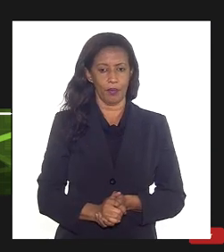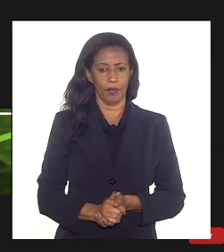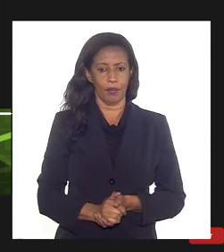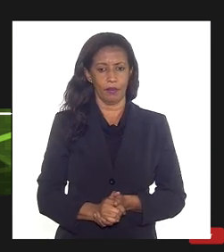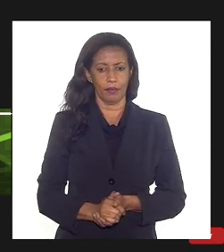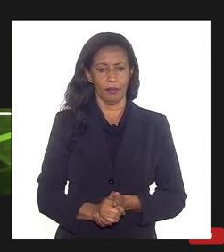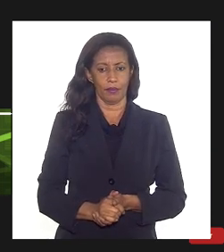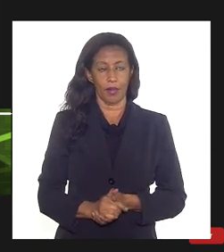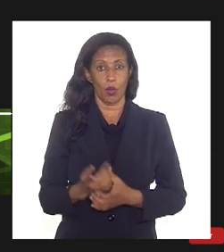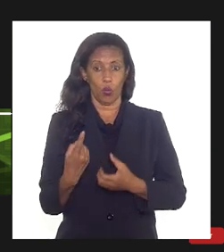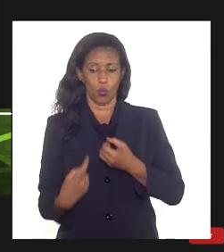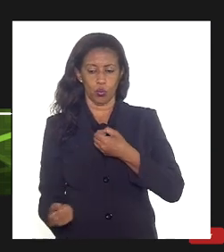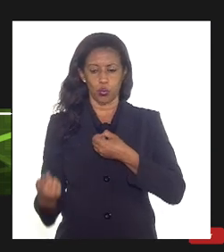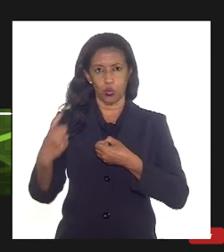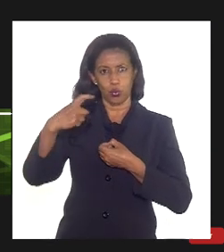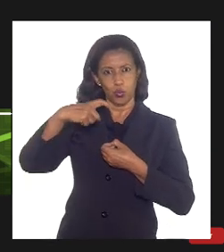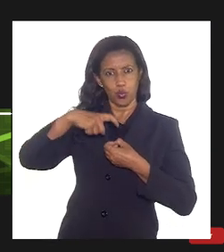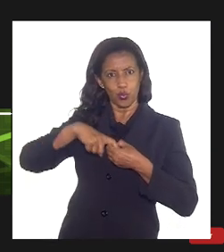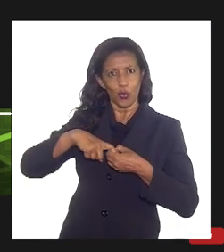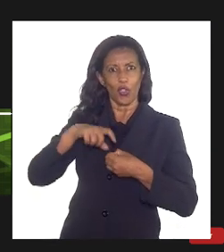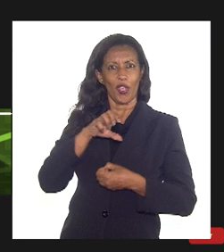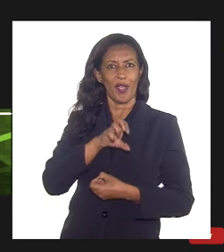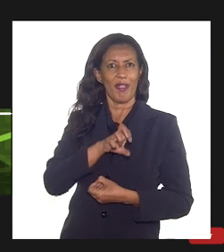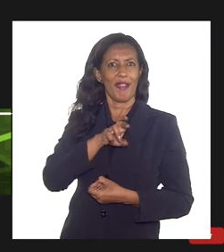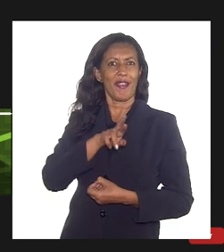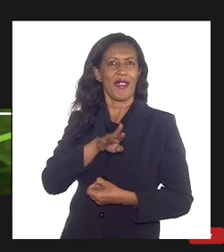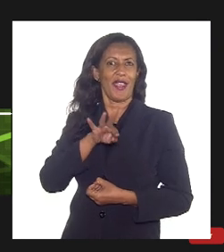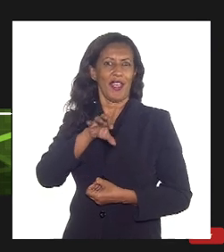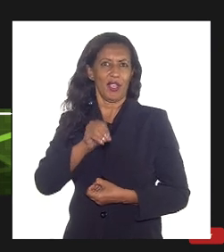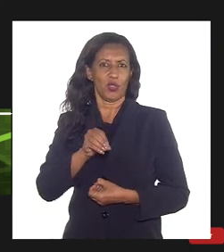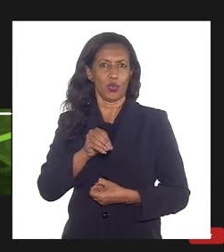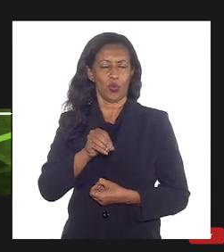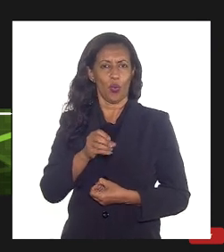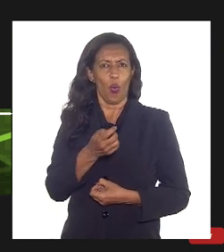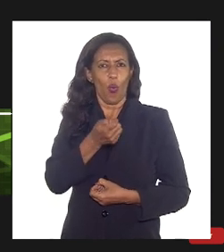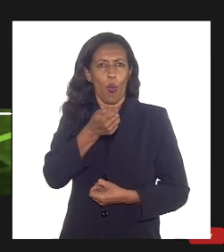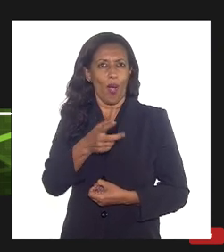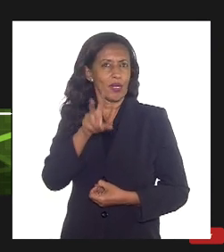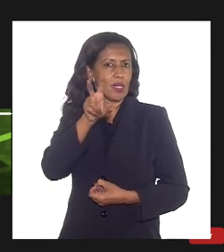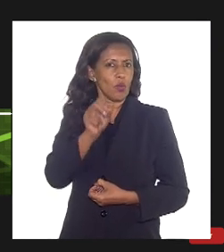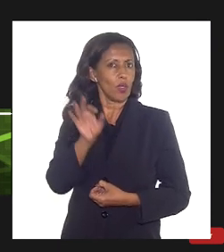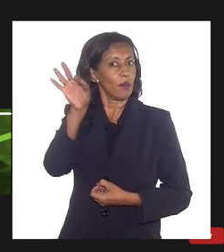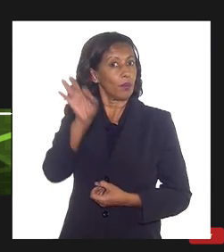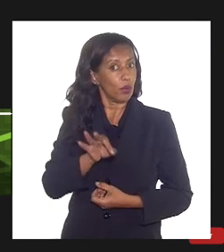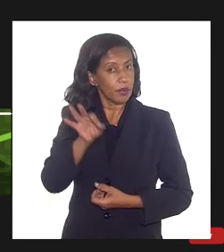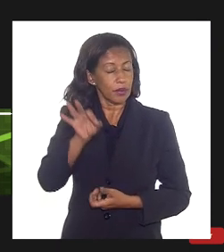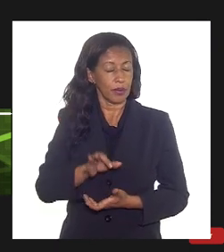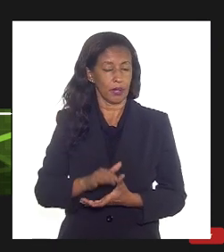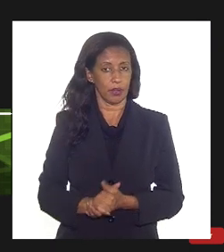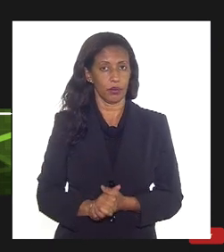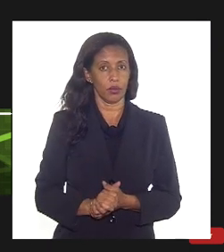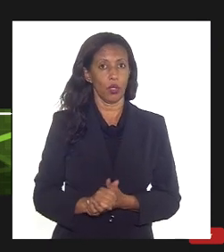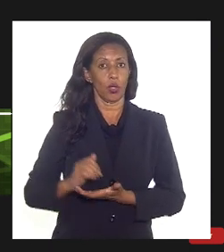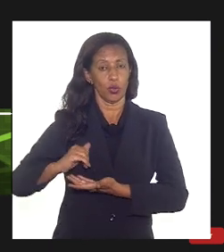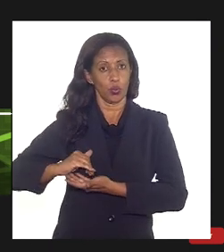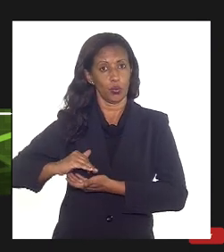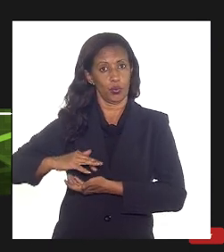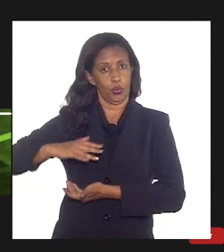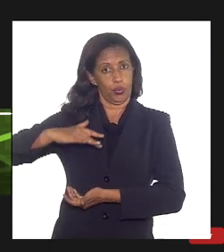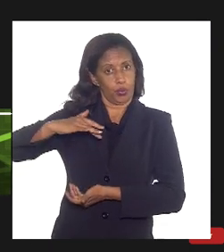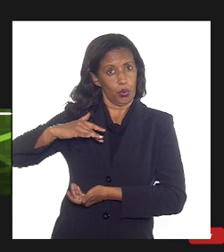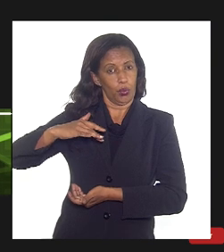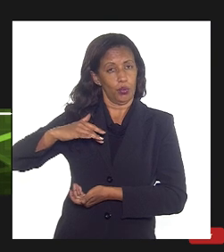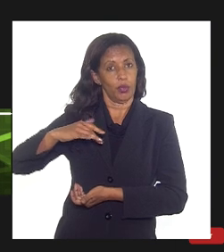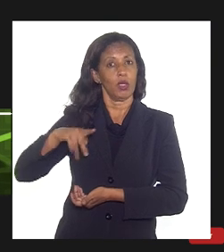estorno de créditos associados a esses quase 50% de volume de petróleo que